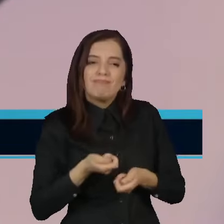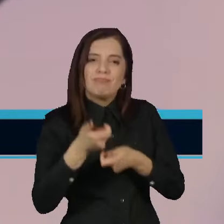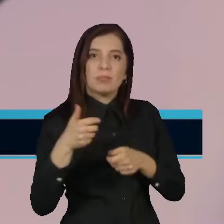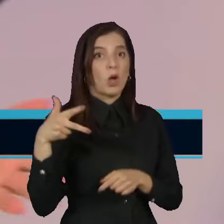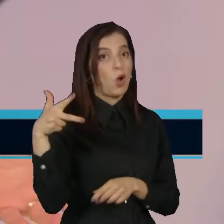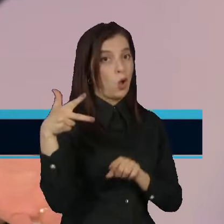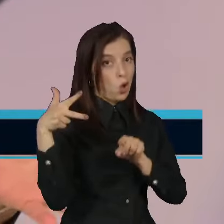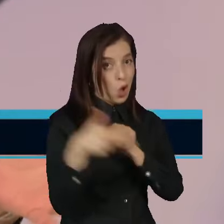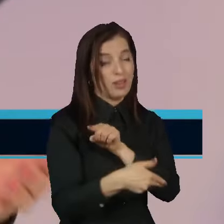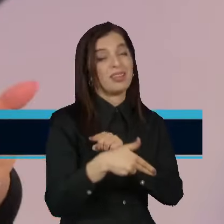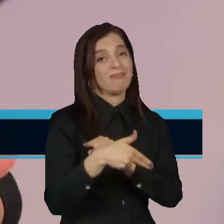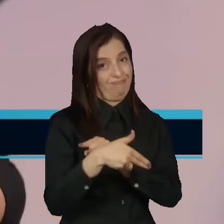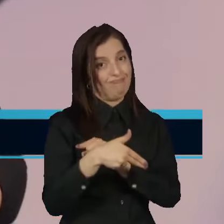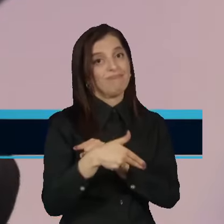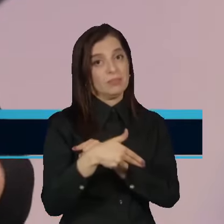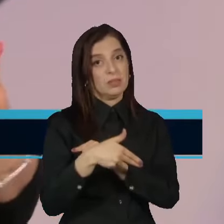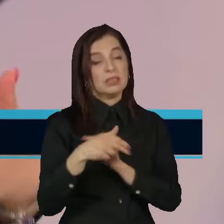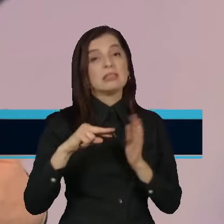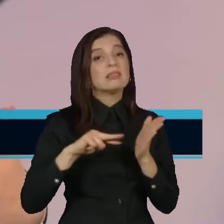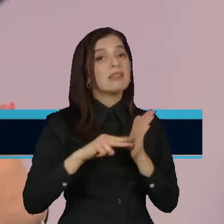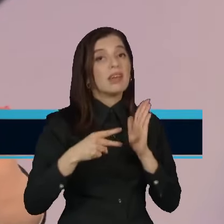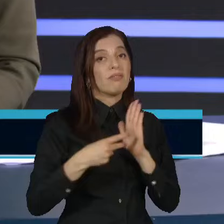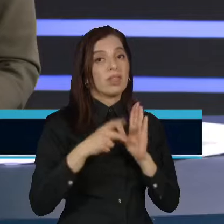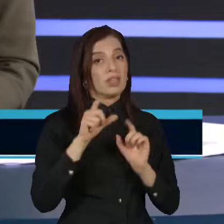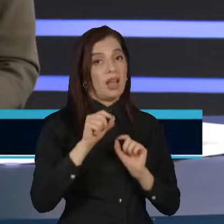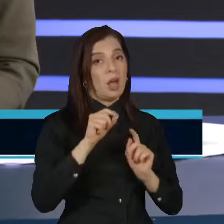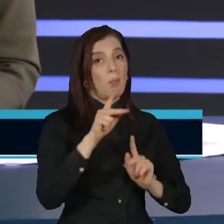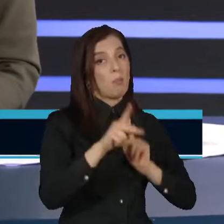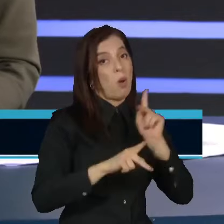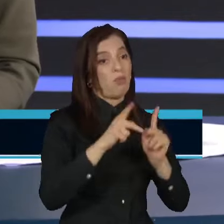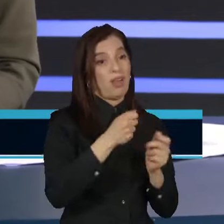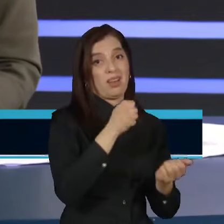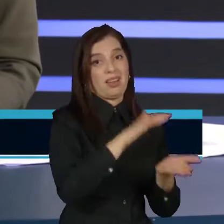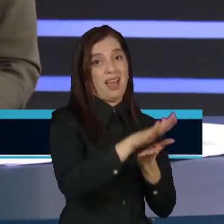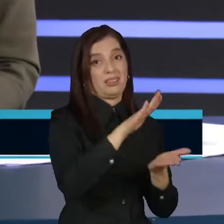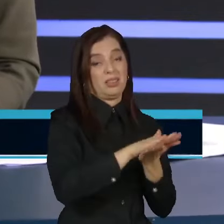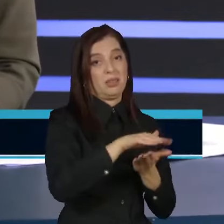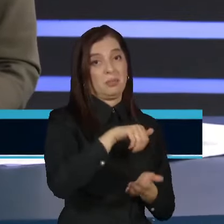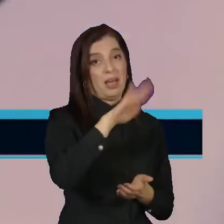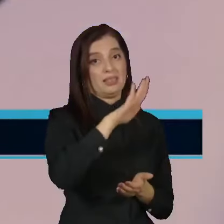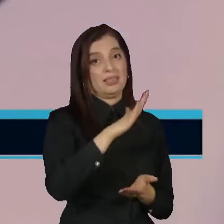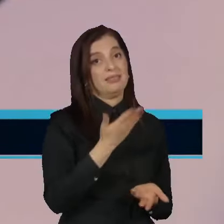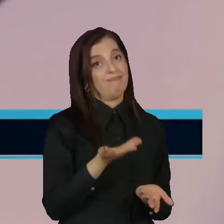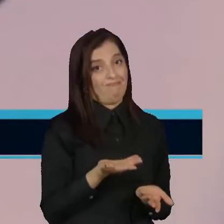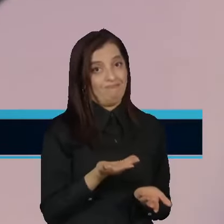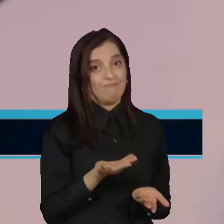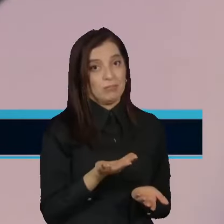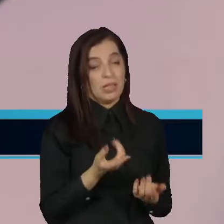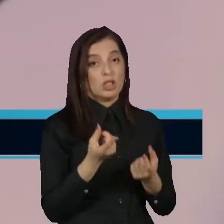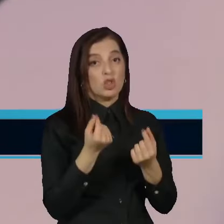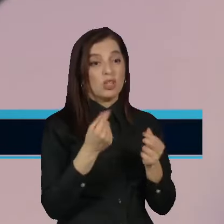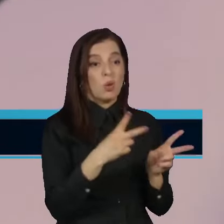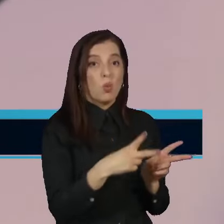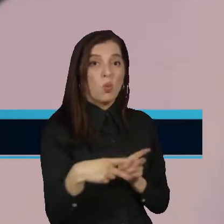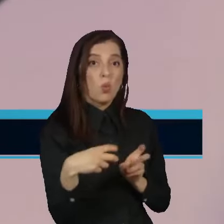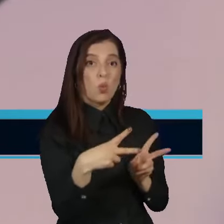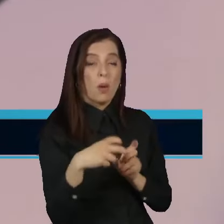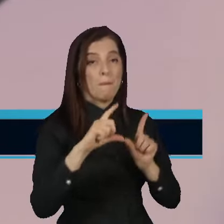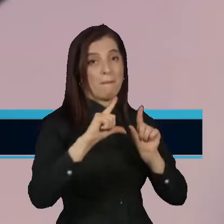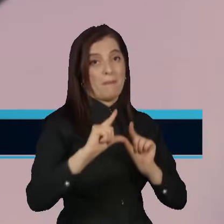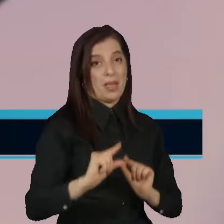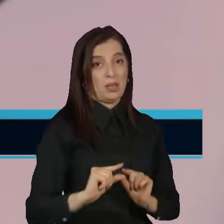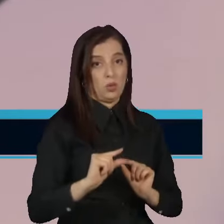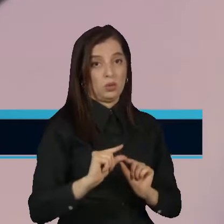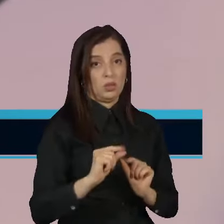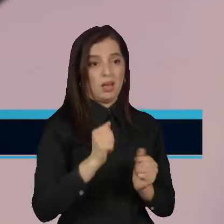um efeito similar ao aumento do gasto. Ou você diminui a sua arrecadação, então você abre mão de receita, ou então você aumenta o gasto. Isso tudo gera um